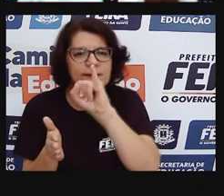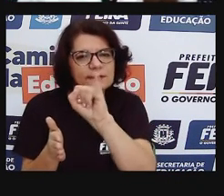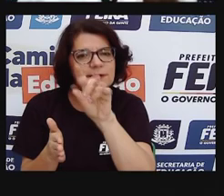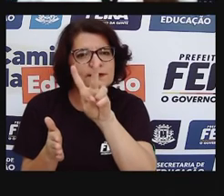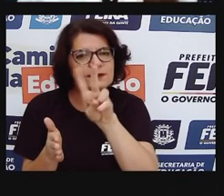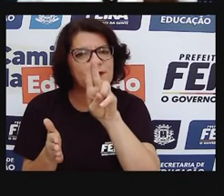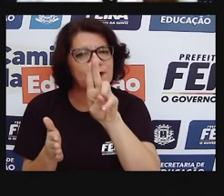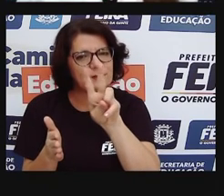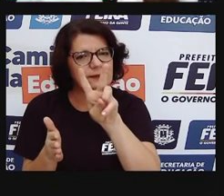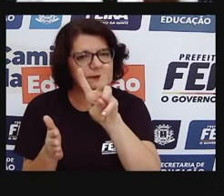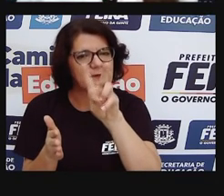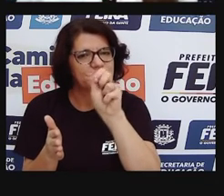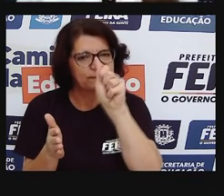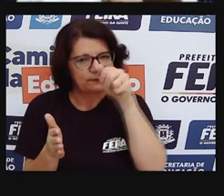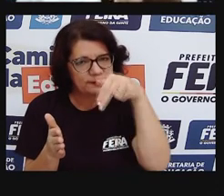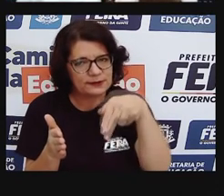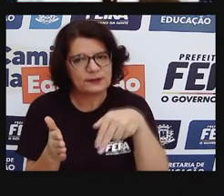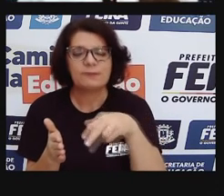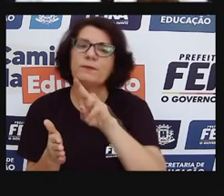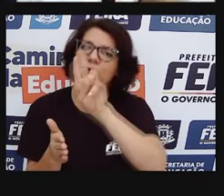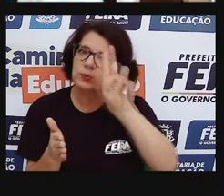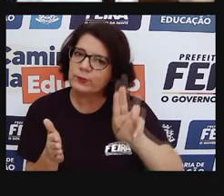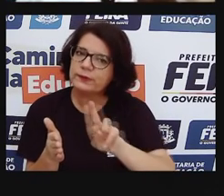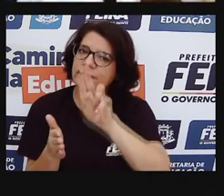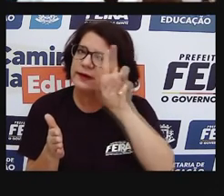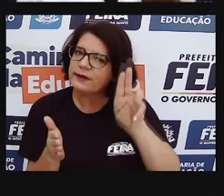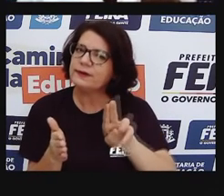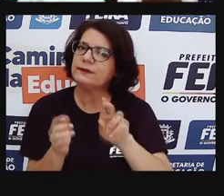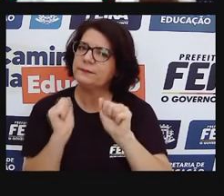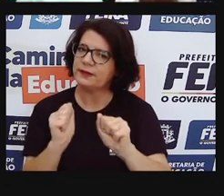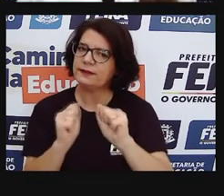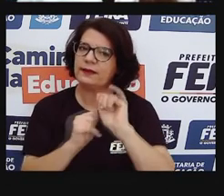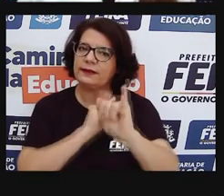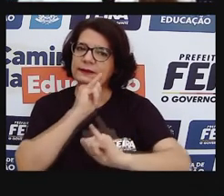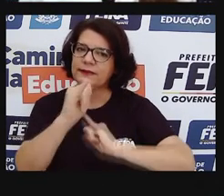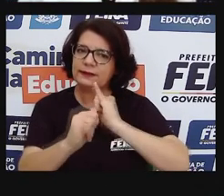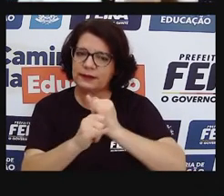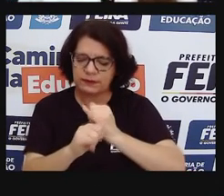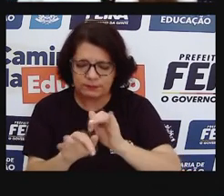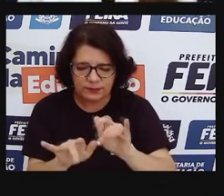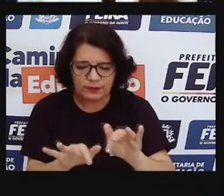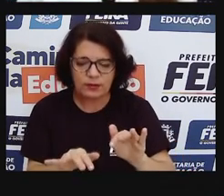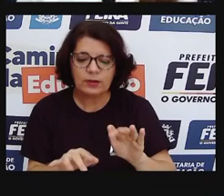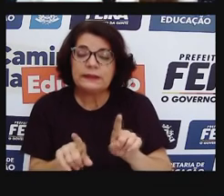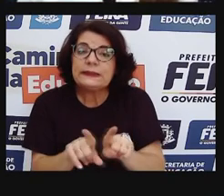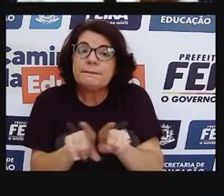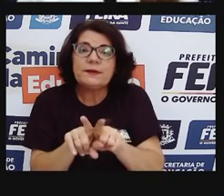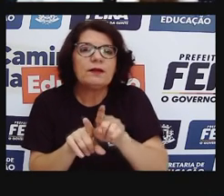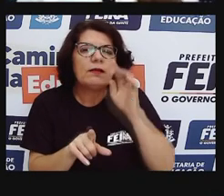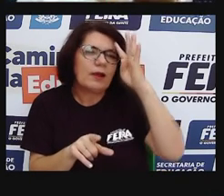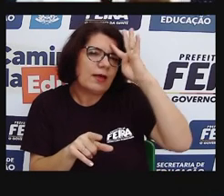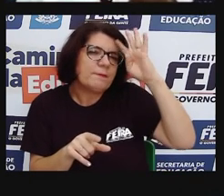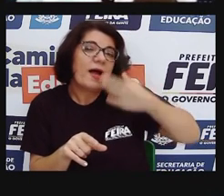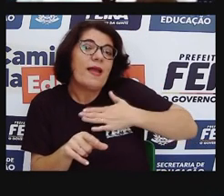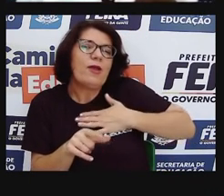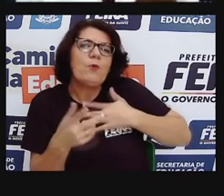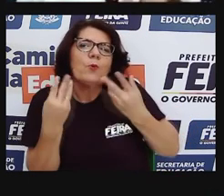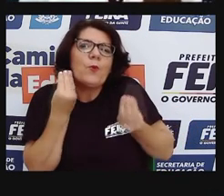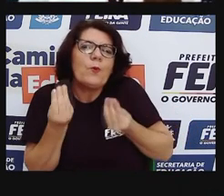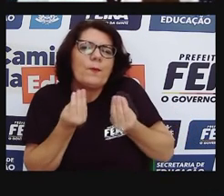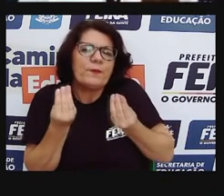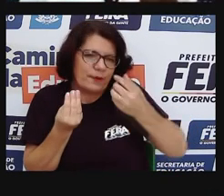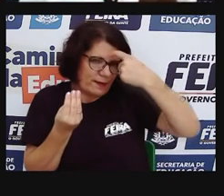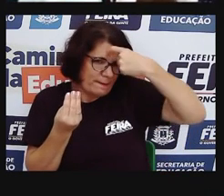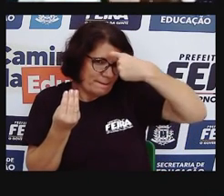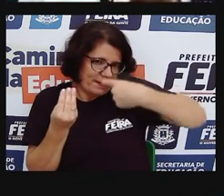vocês podem usar, né, essa referência, mas pode desenhar a sua infância, a sua vivência. Então, eu brincava de roda,